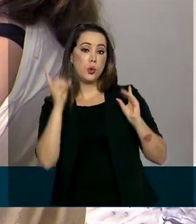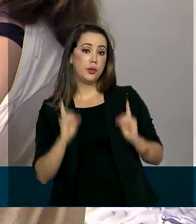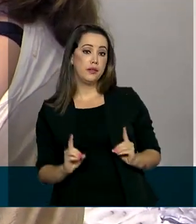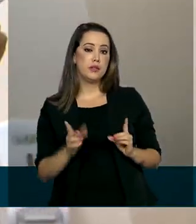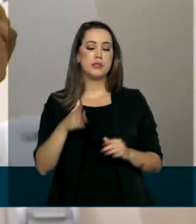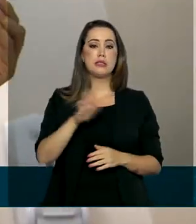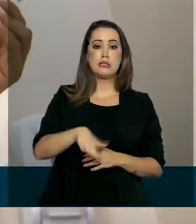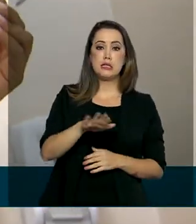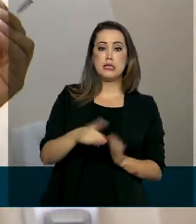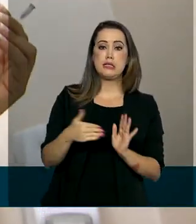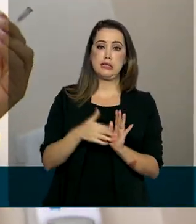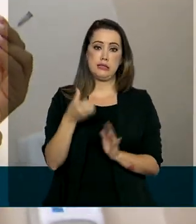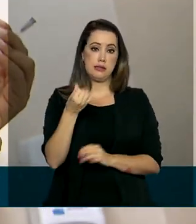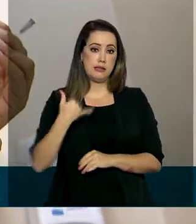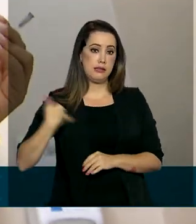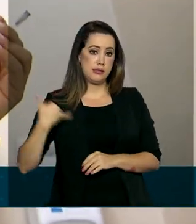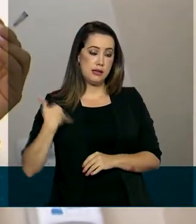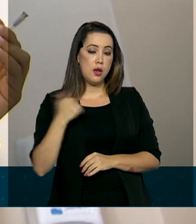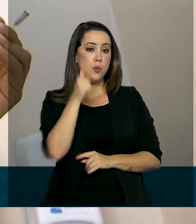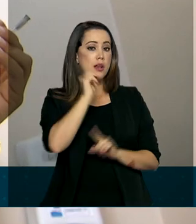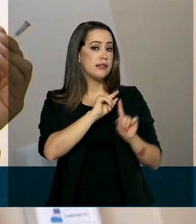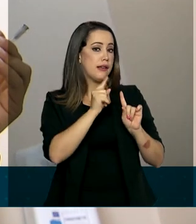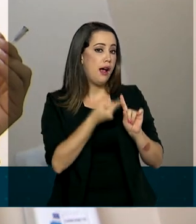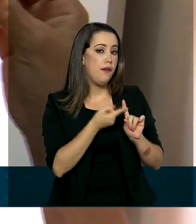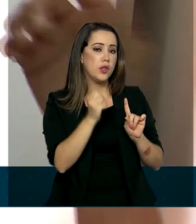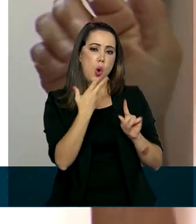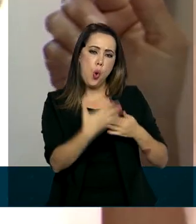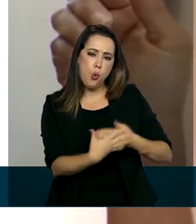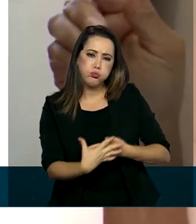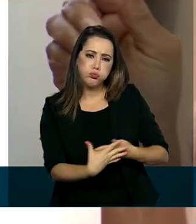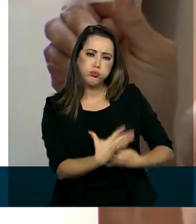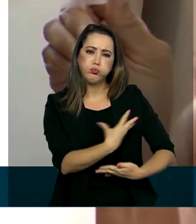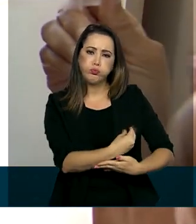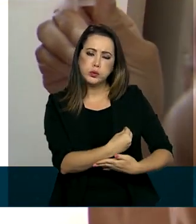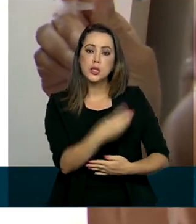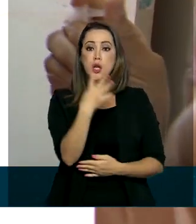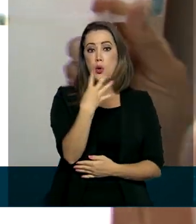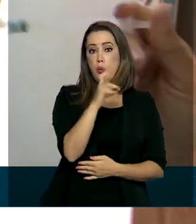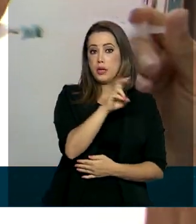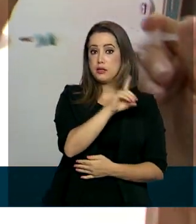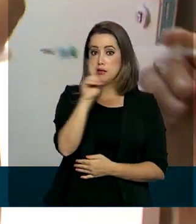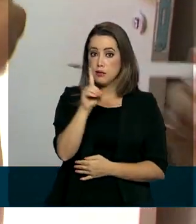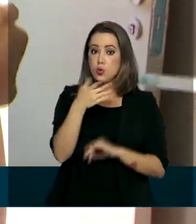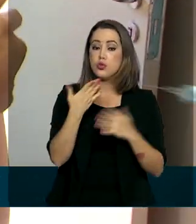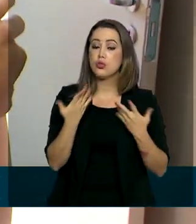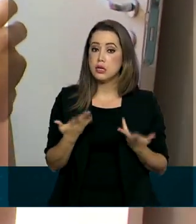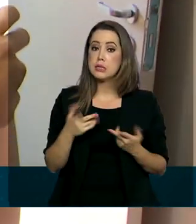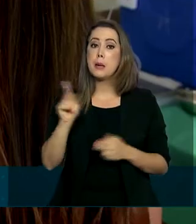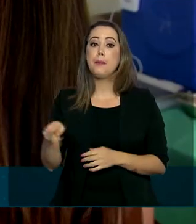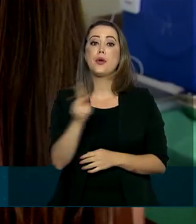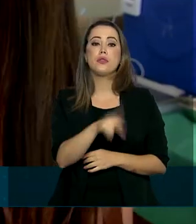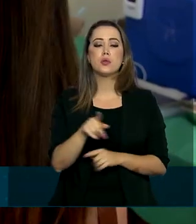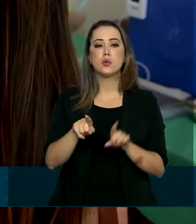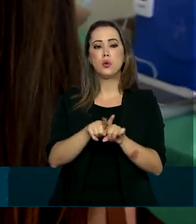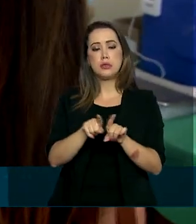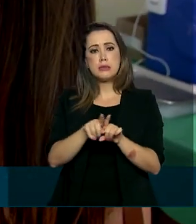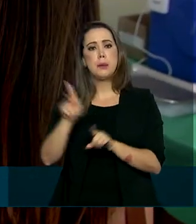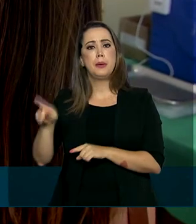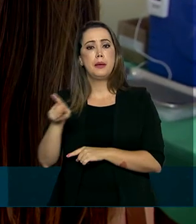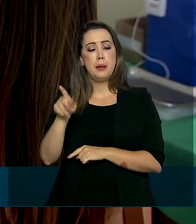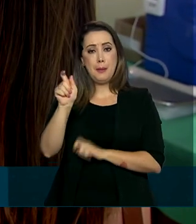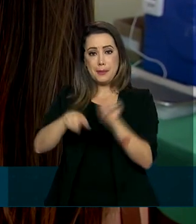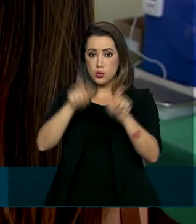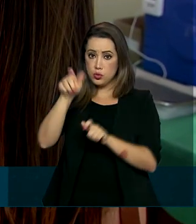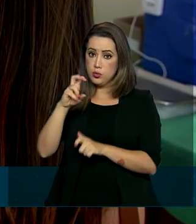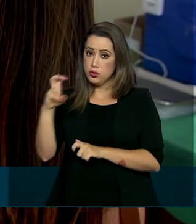crianças de até 6 anos, gestantes, mulheres que tiveram filhos há 45 dias, professores e pessoas de 55